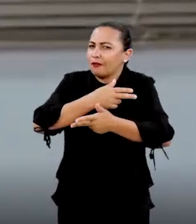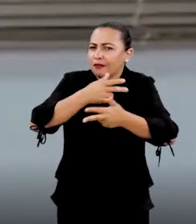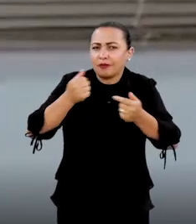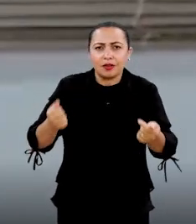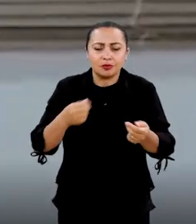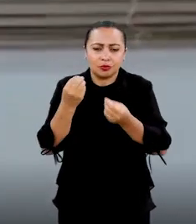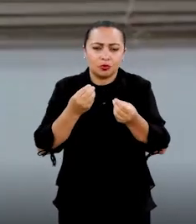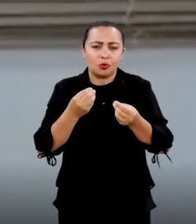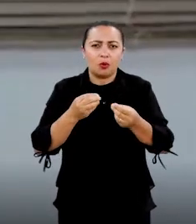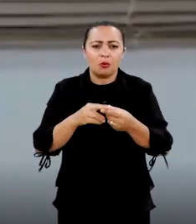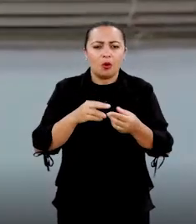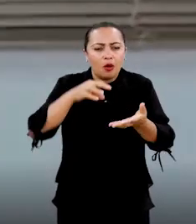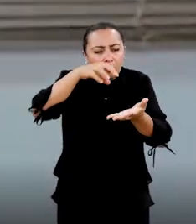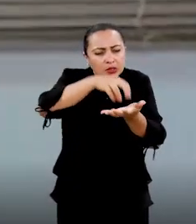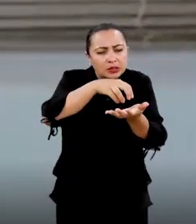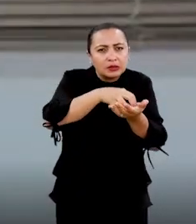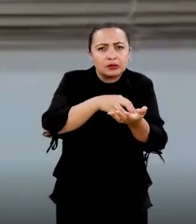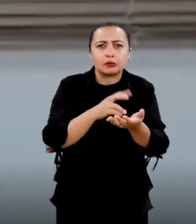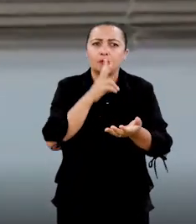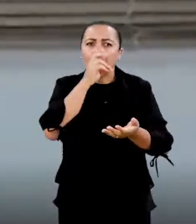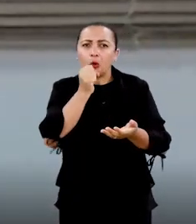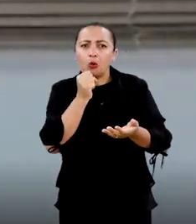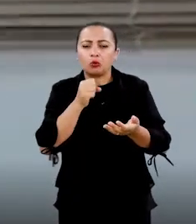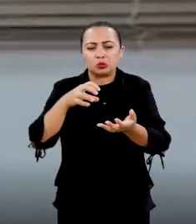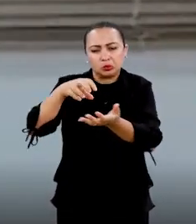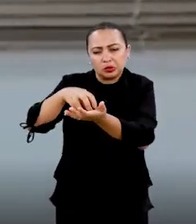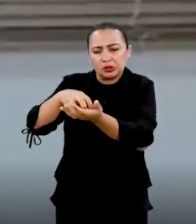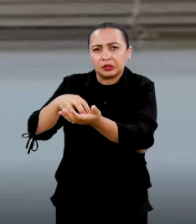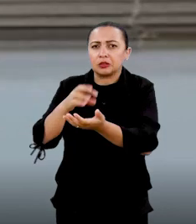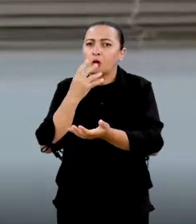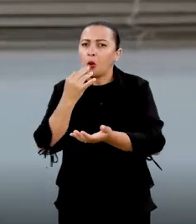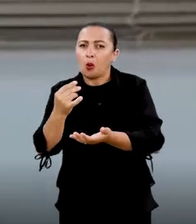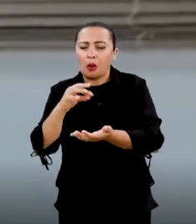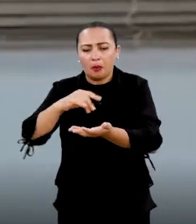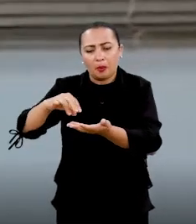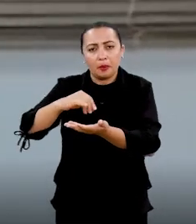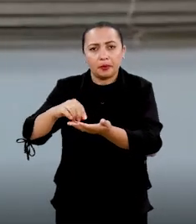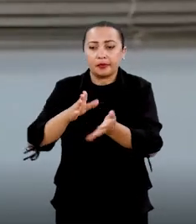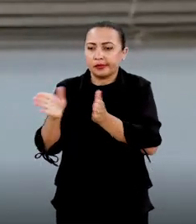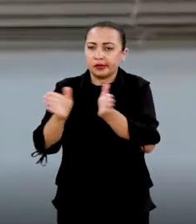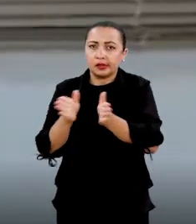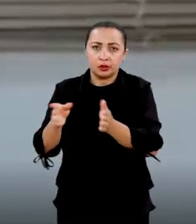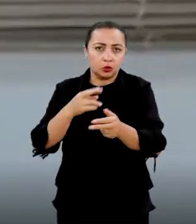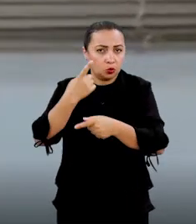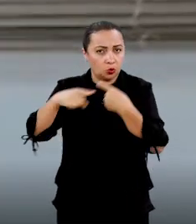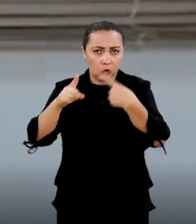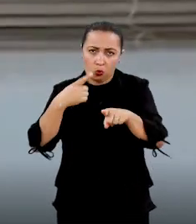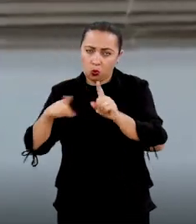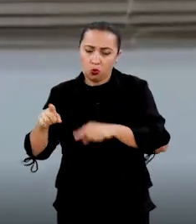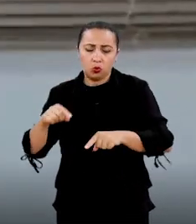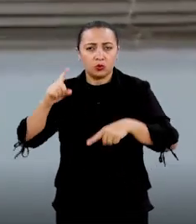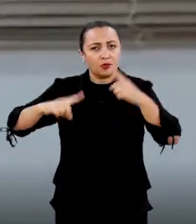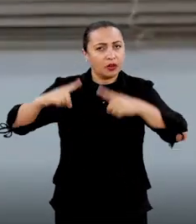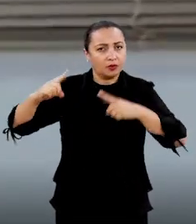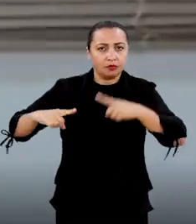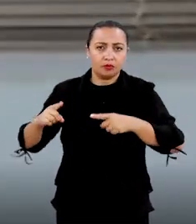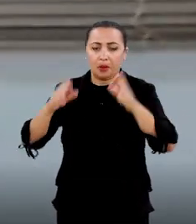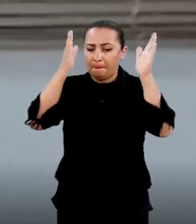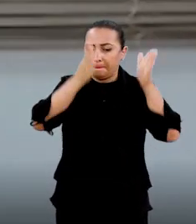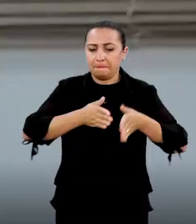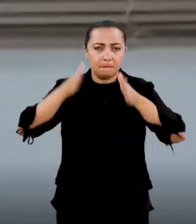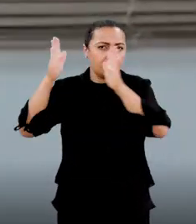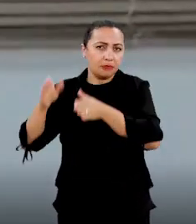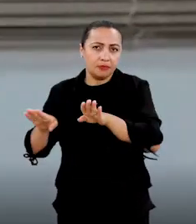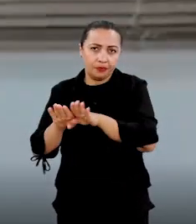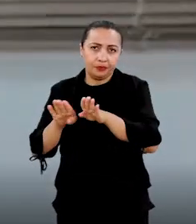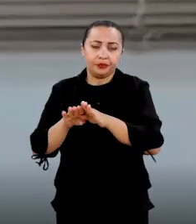como concentração do tensuativo, concentração do corante, entre outras variáveis, outros parâmetros,